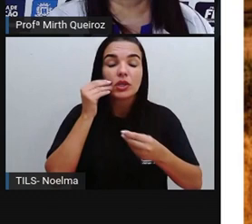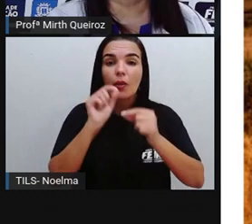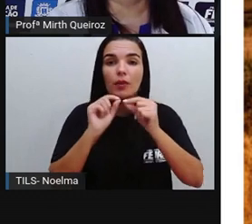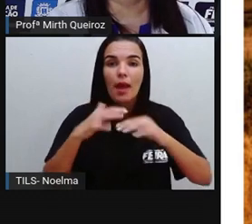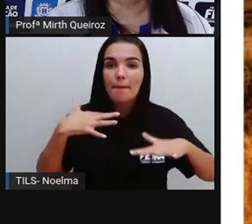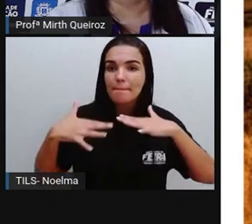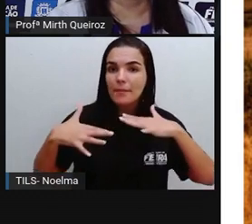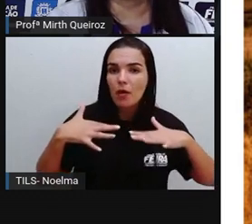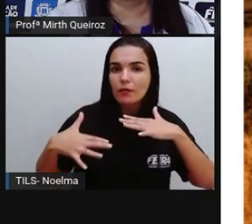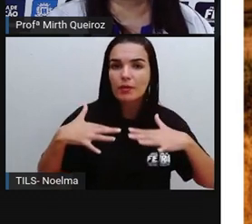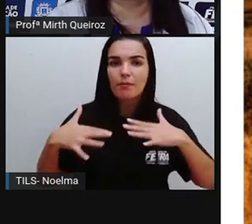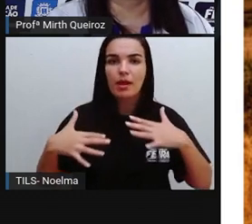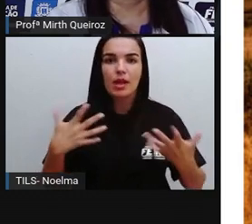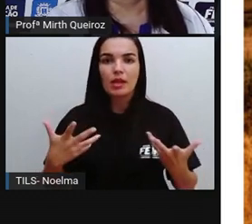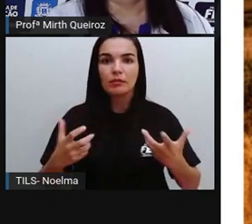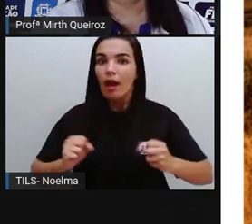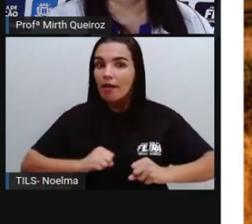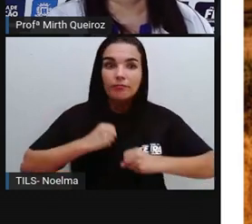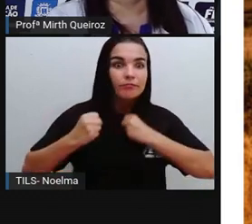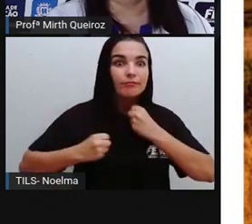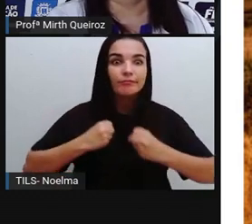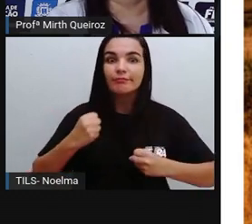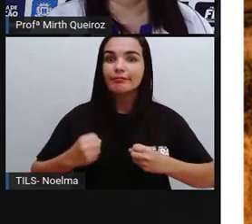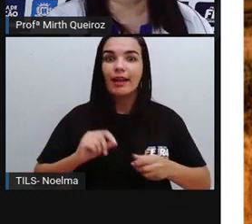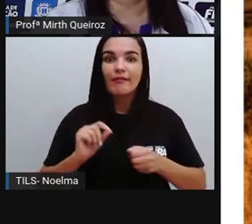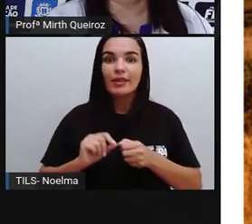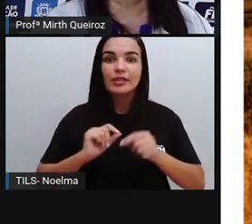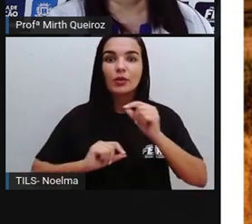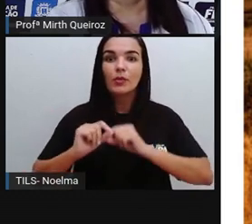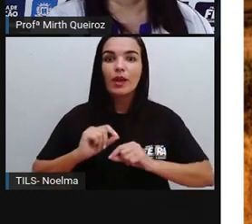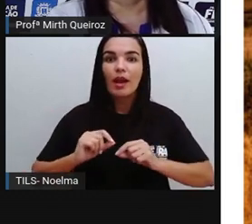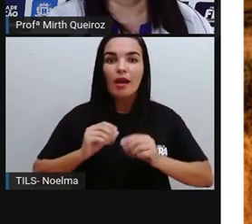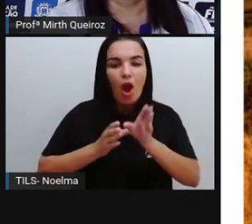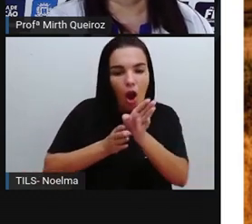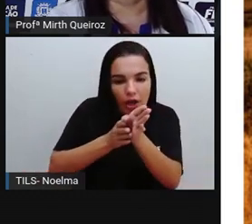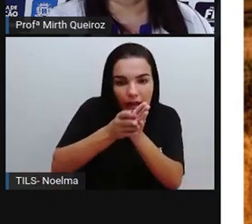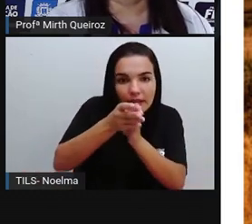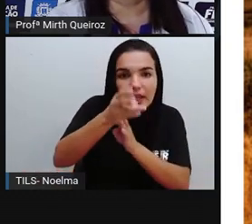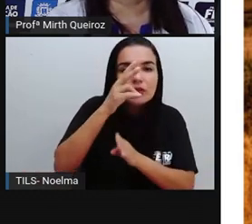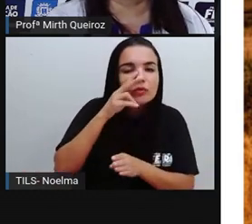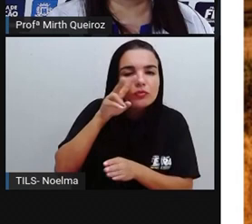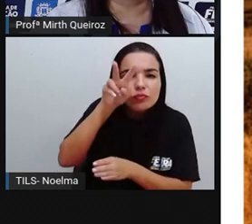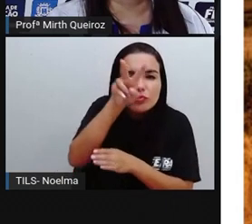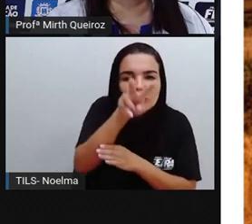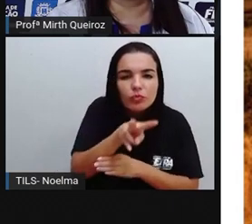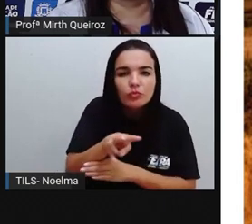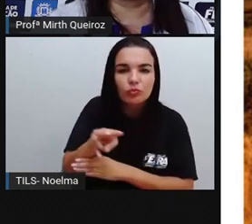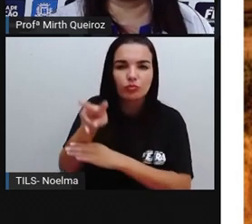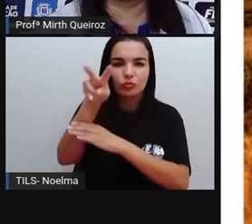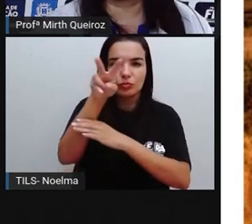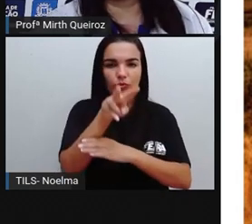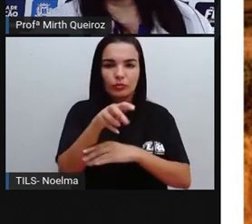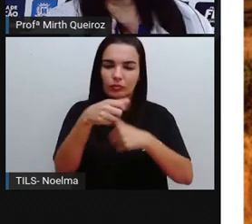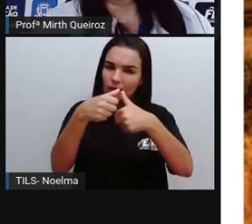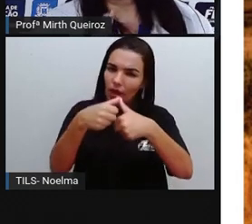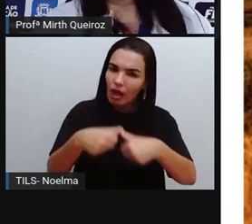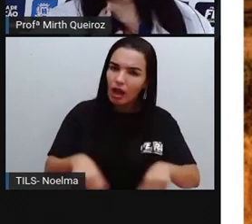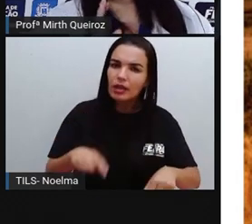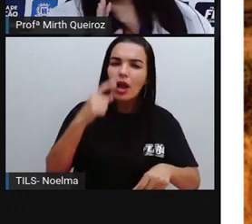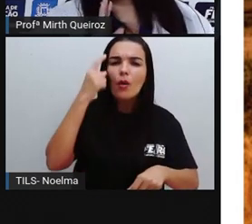Movimento, dinamismo, produzindo aí um ritmo e orientando o nosso olhar. A gente fica